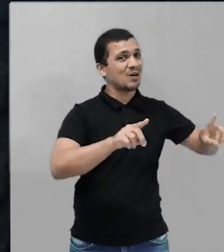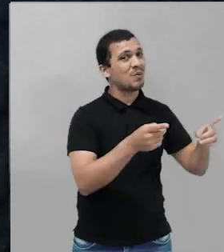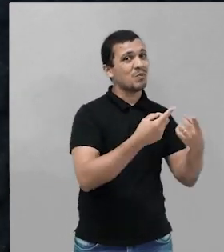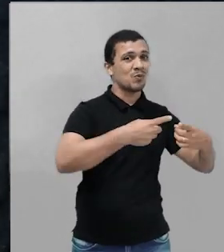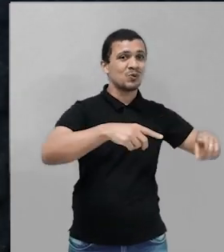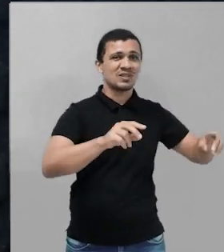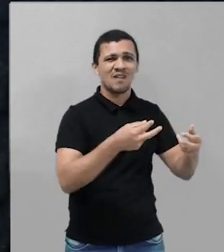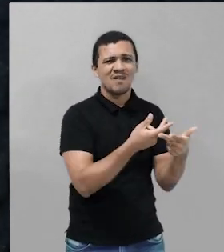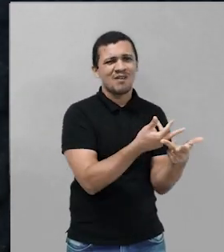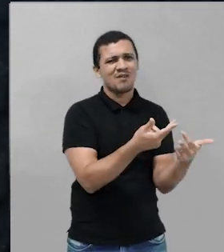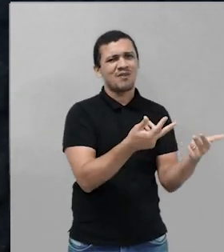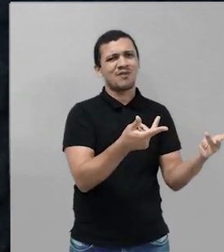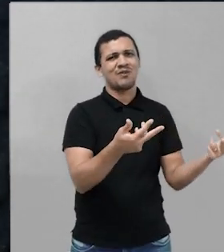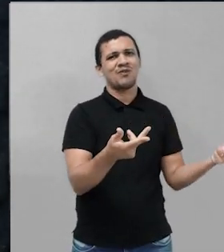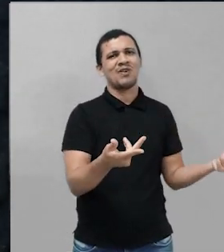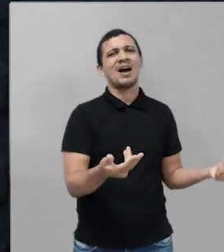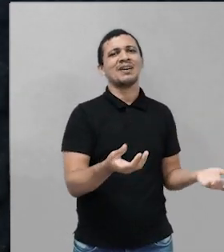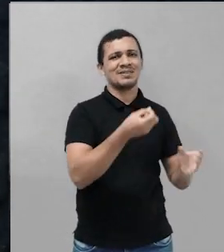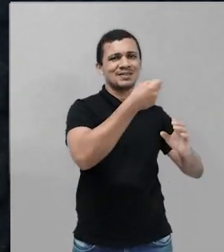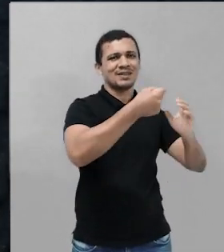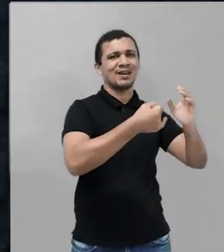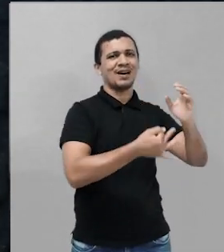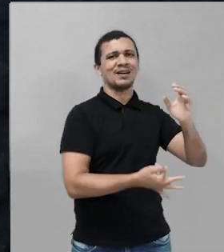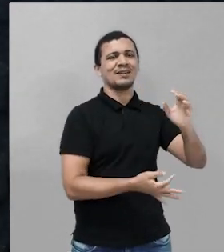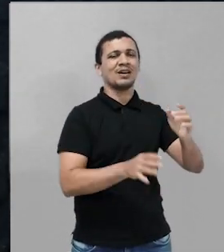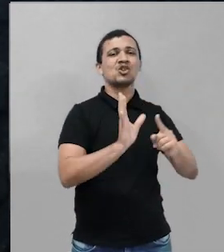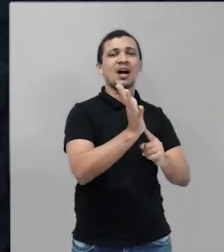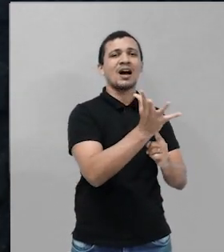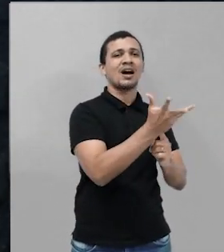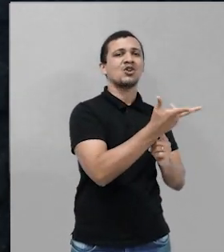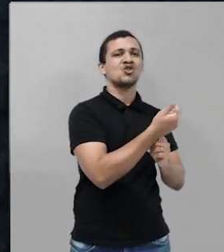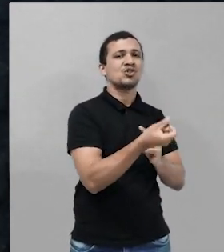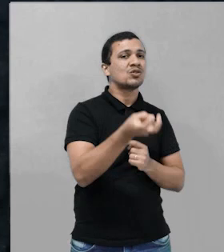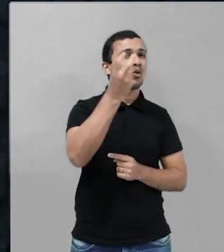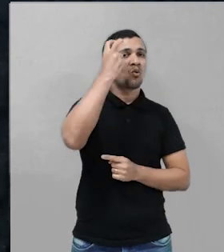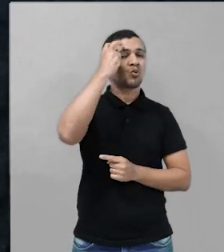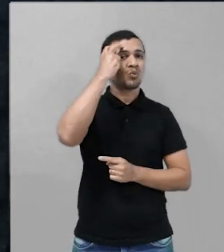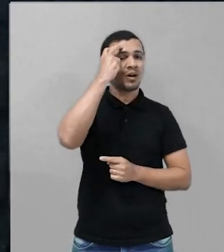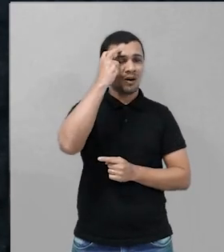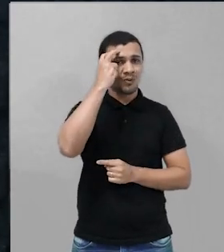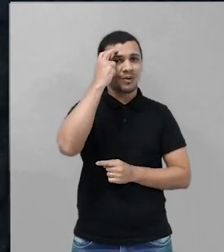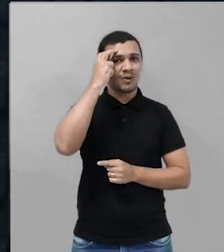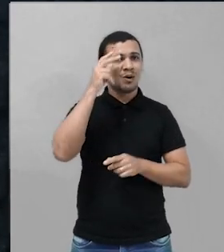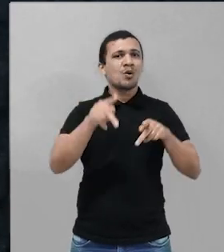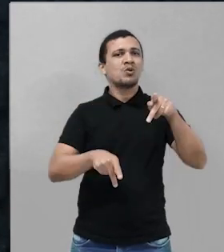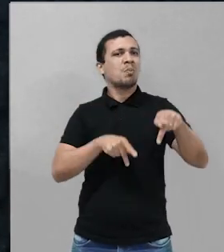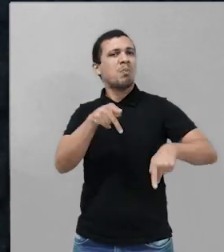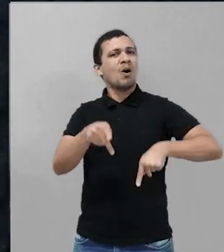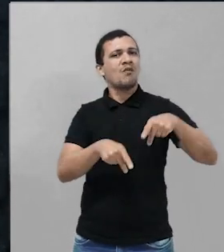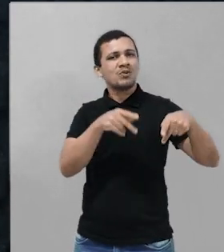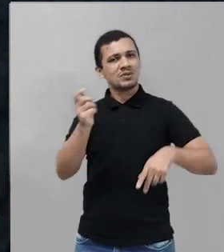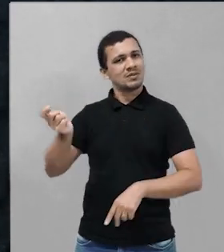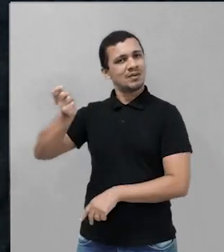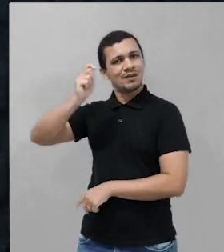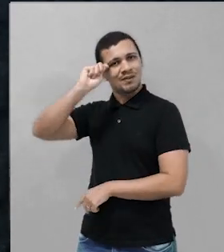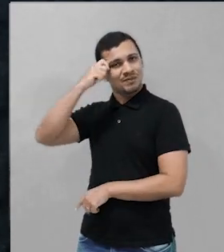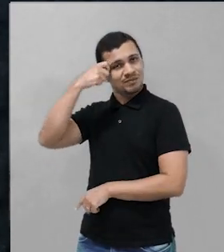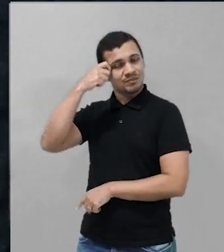outros fatores artísticos, que são a forma de representação artístico-cultural desses povos. Candomblé